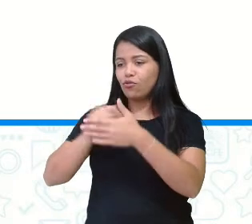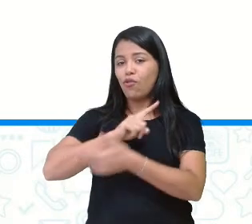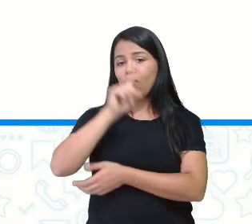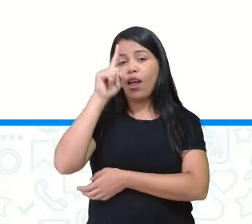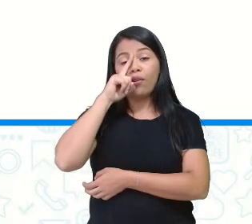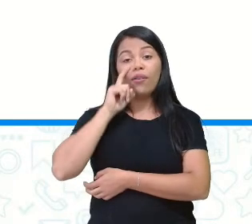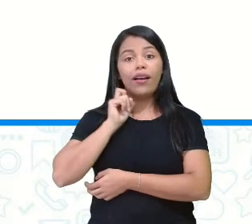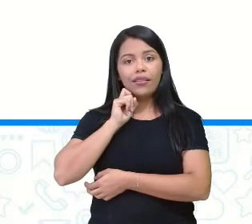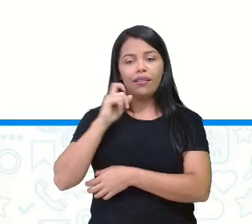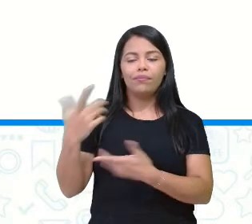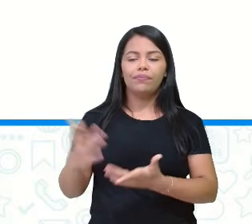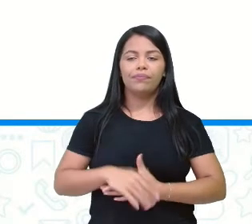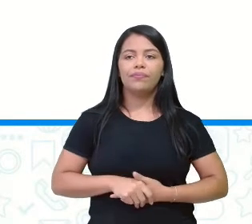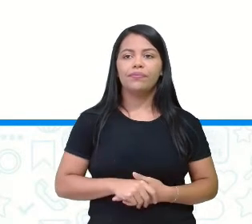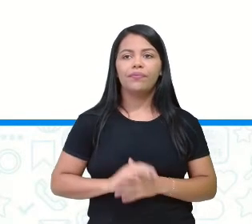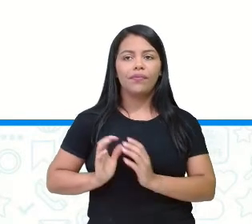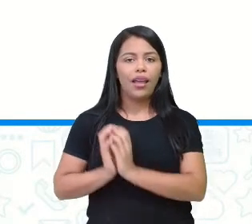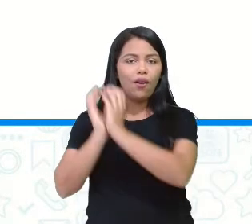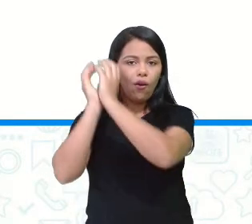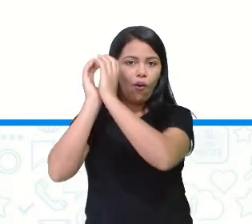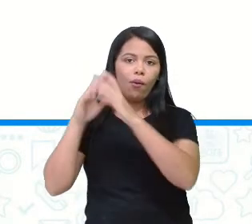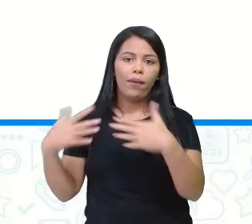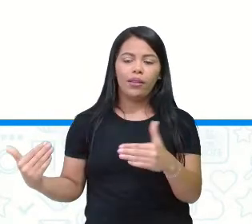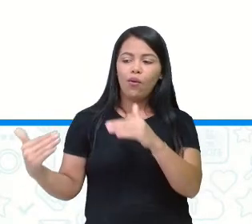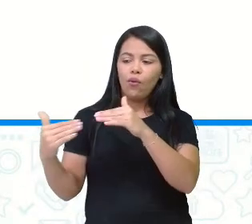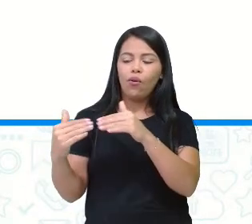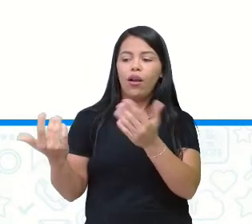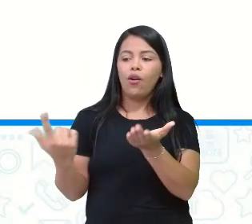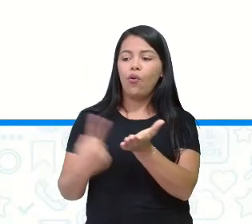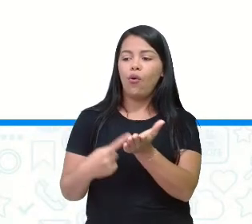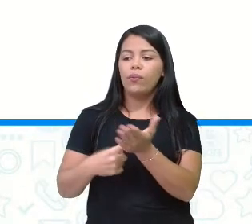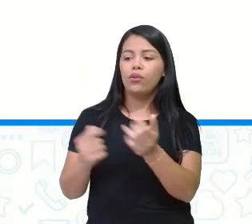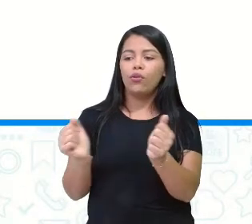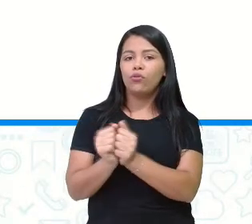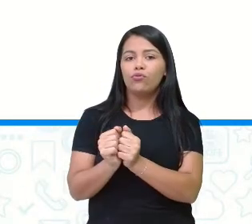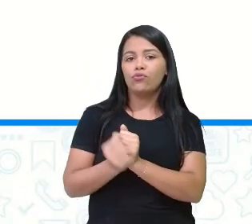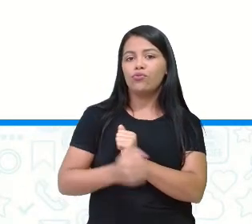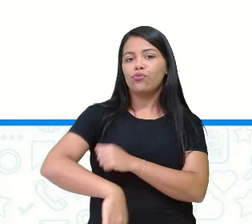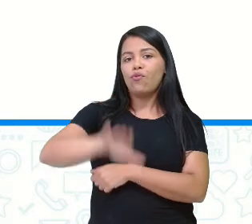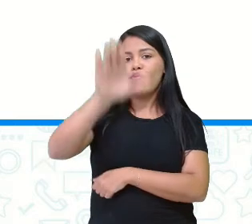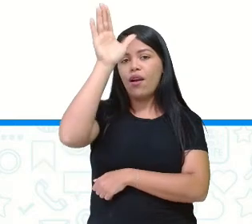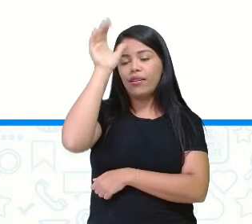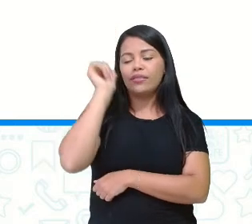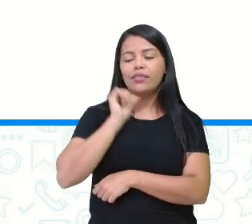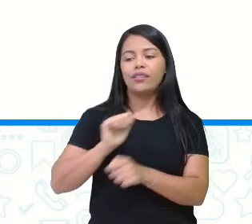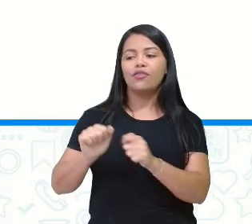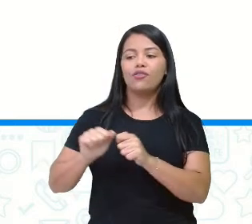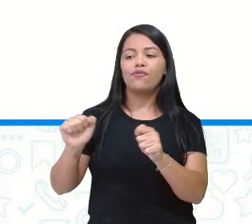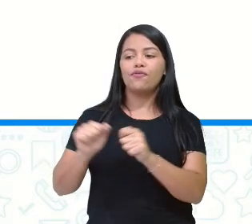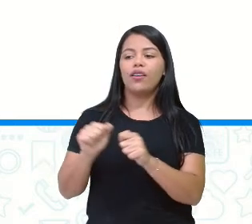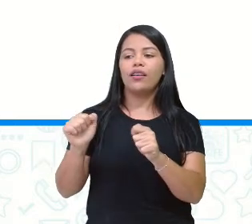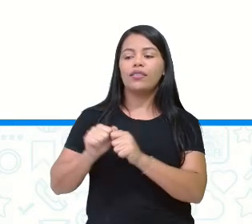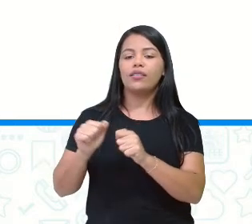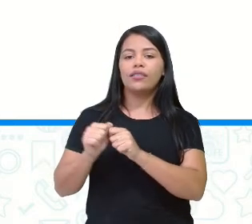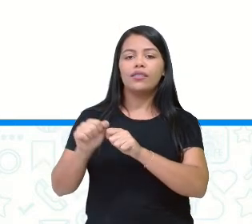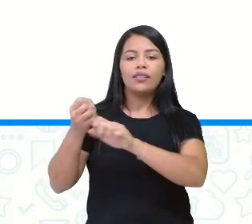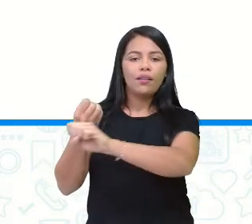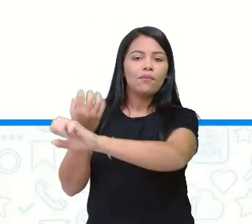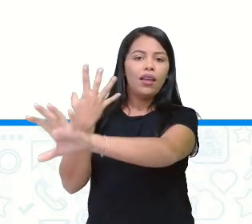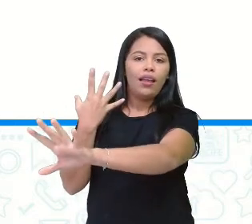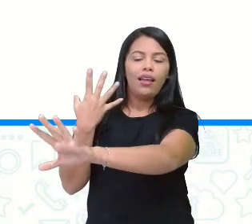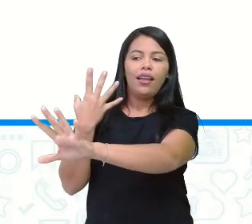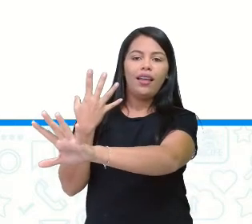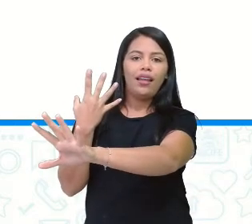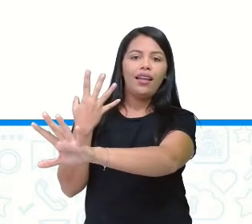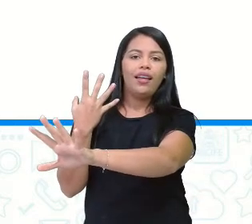ela foi assistir a Copa. E ela combinou com a tia de fazer uma videochamada para torcerem juntos pela seleção